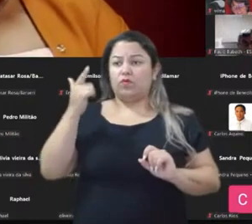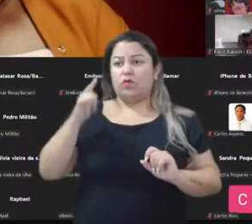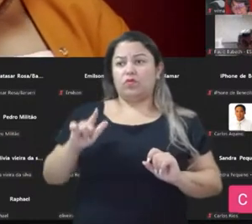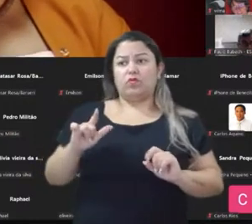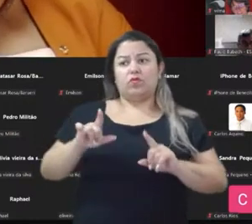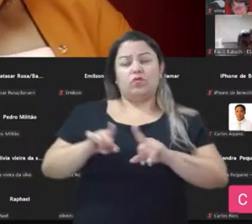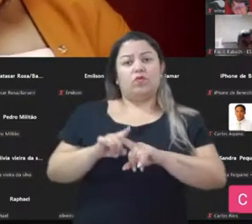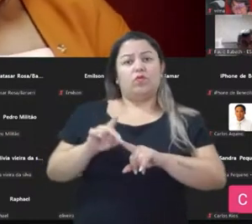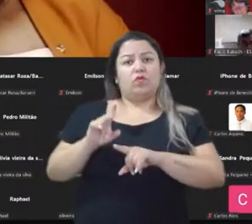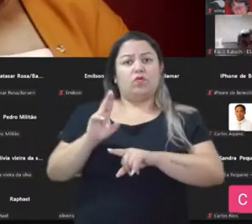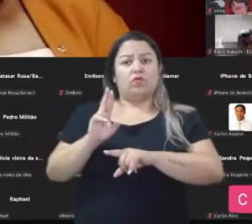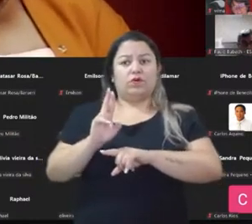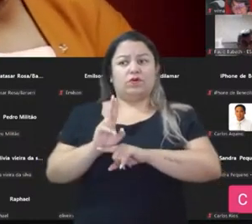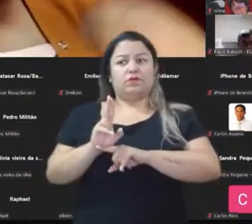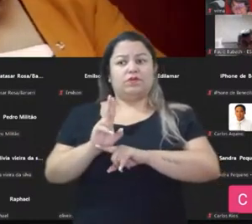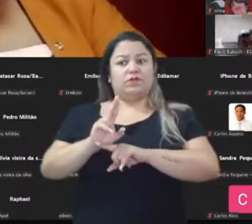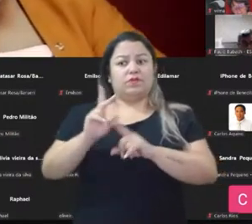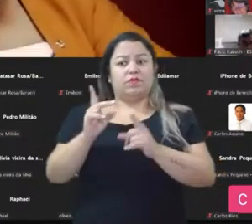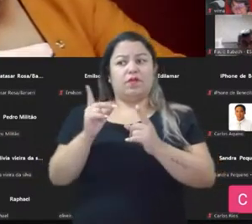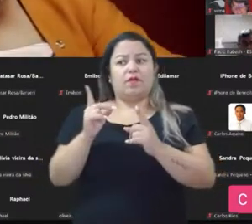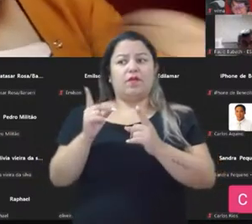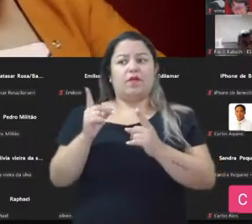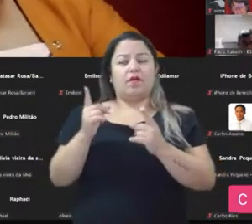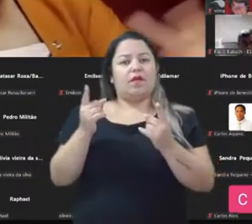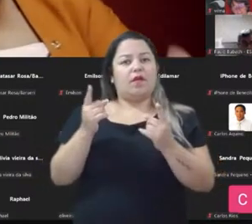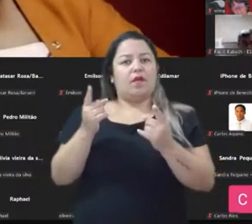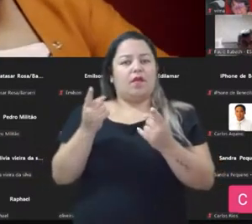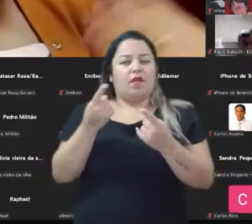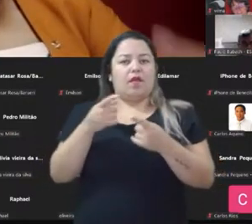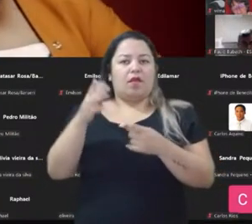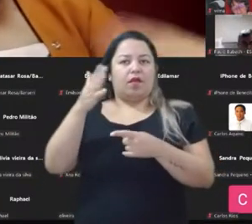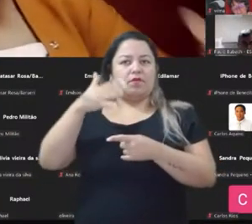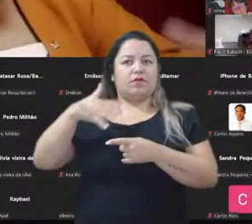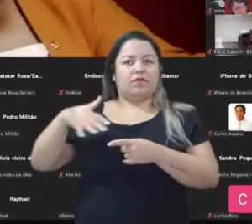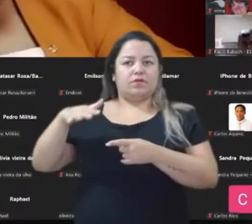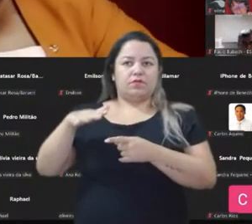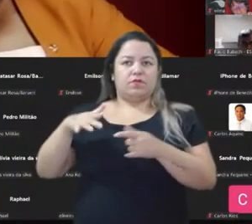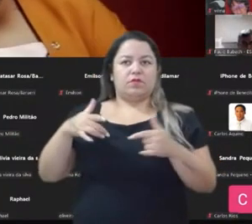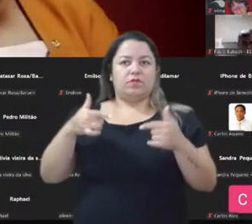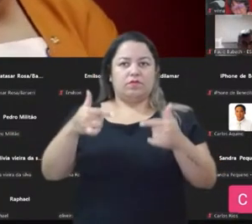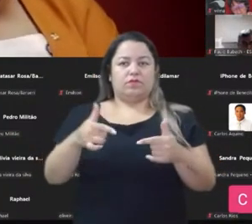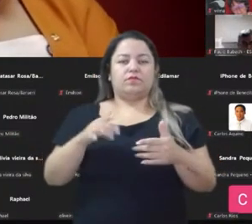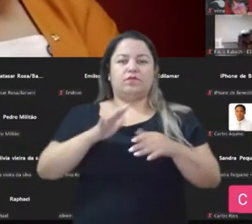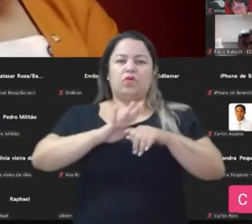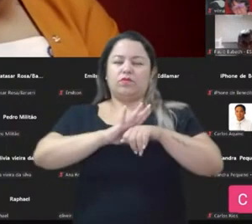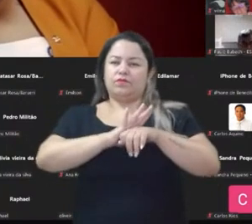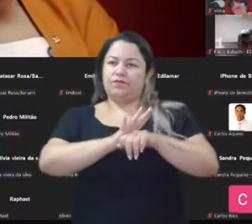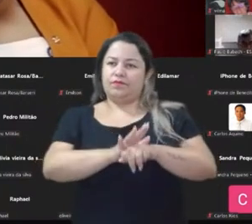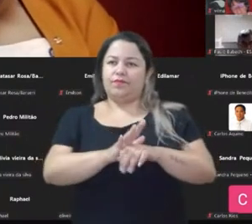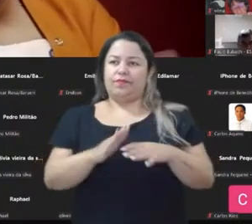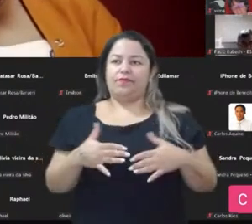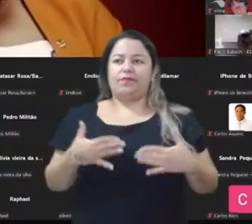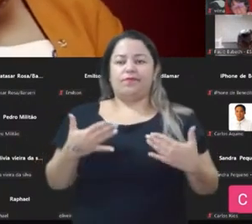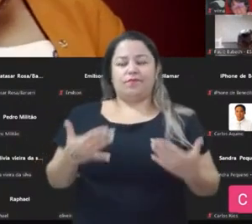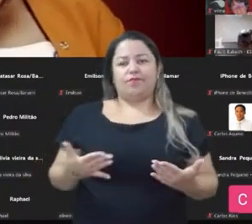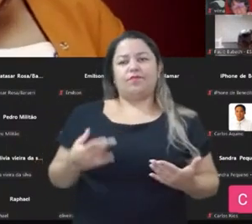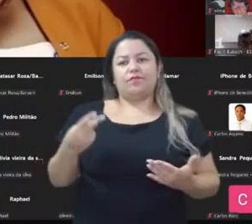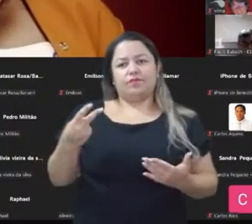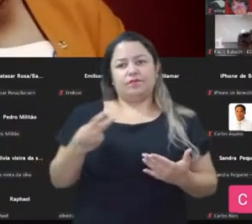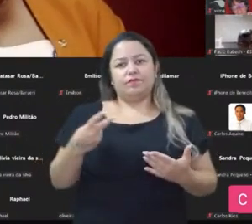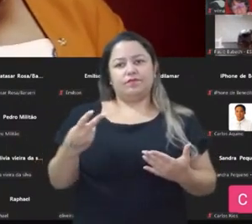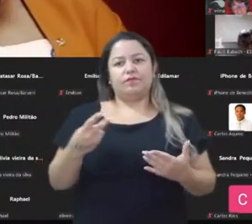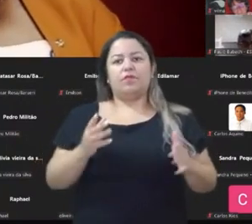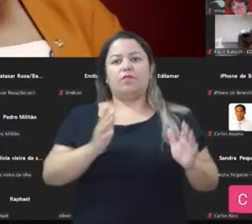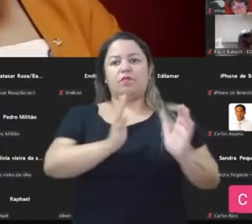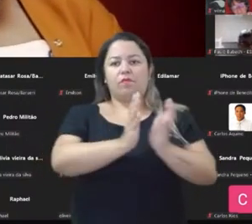conservadorismo versus a ascensão das lutas contra as opressões. Então, são dois polos